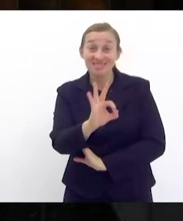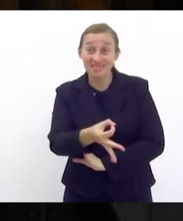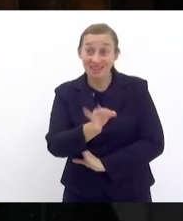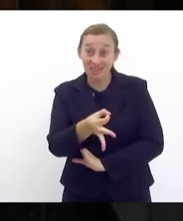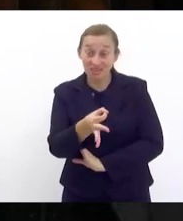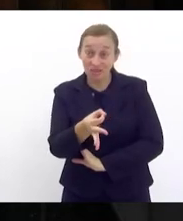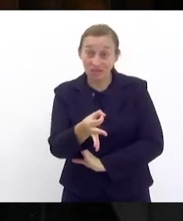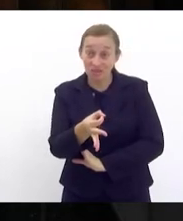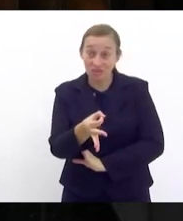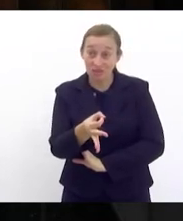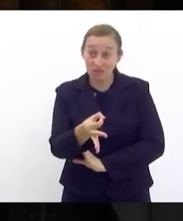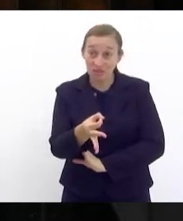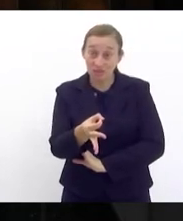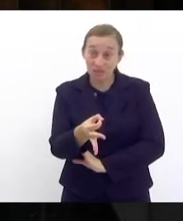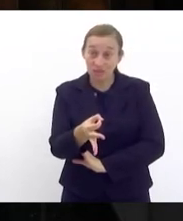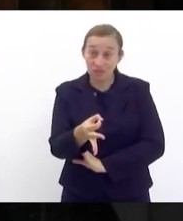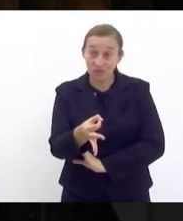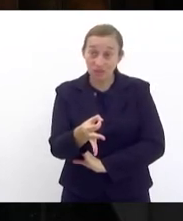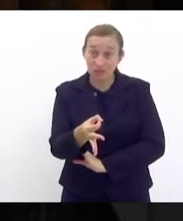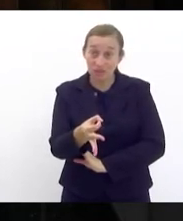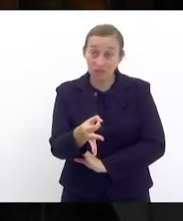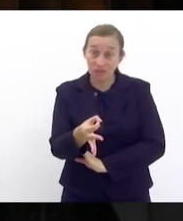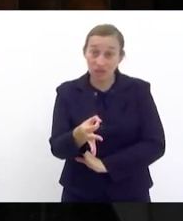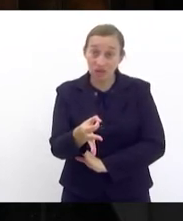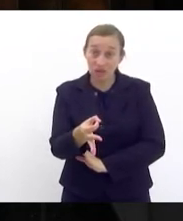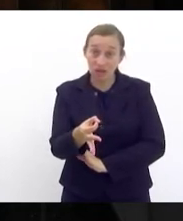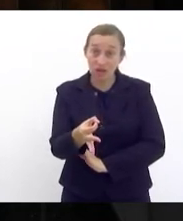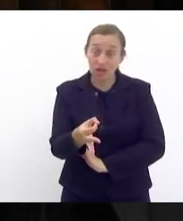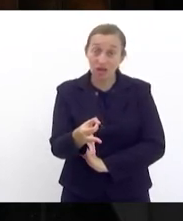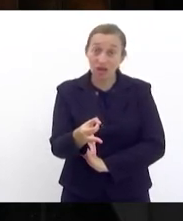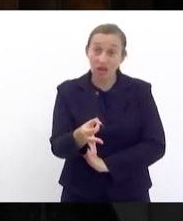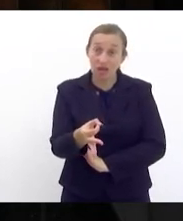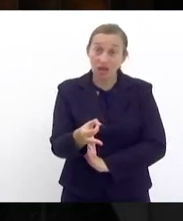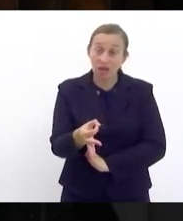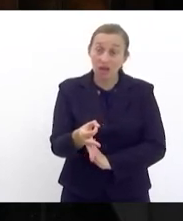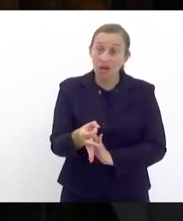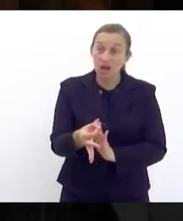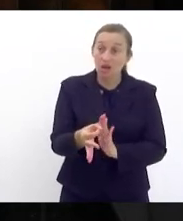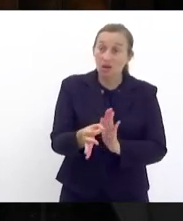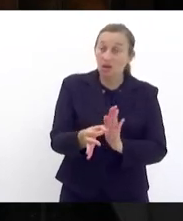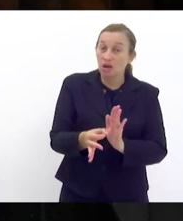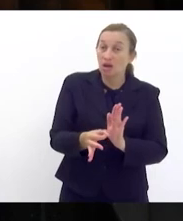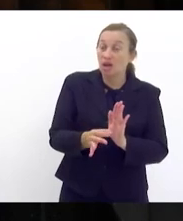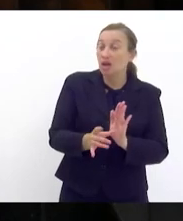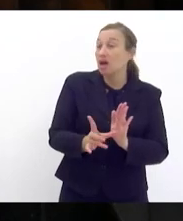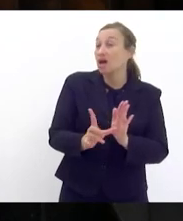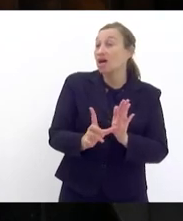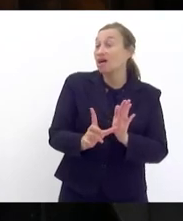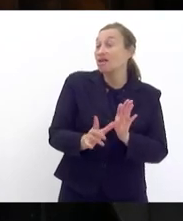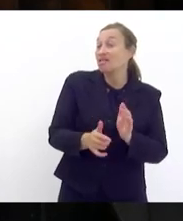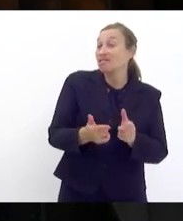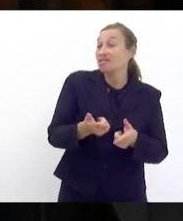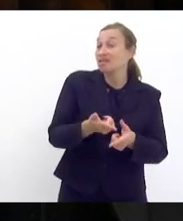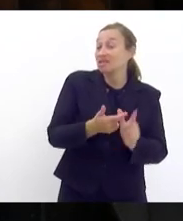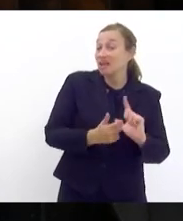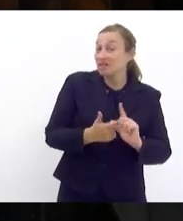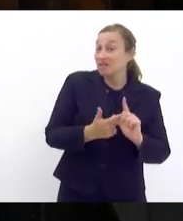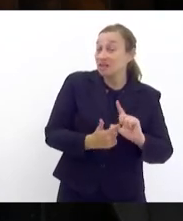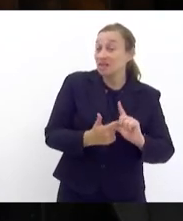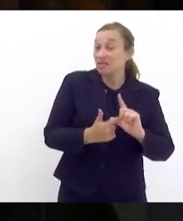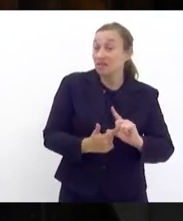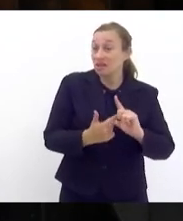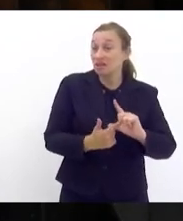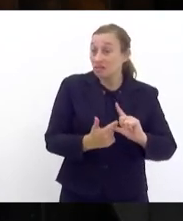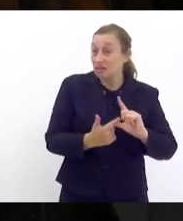burlando os cofres públicos. É um devedor quanto mais. E pelo menos essas duas empresas que eu aqui